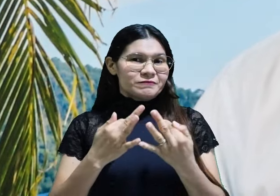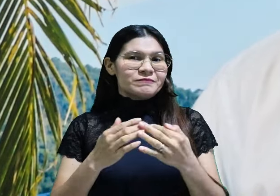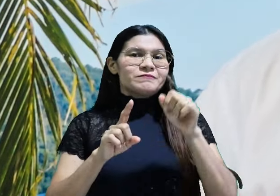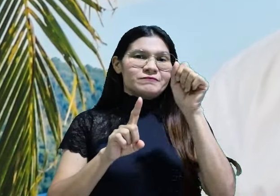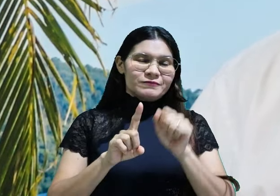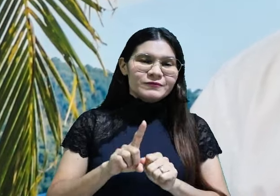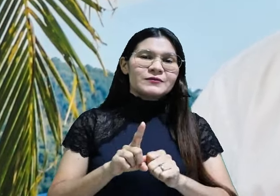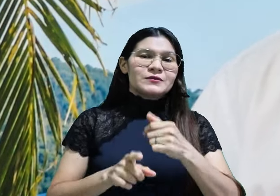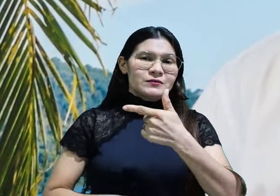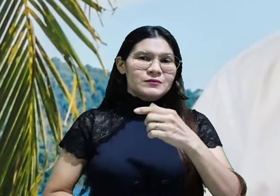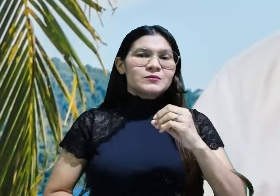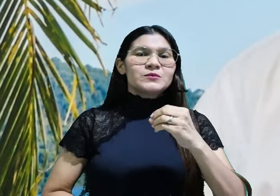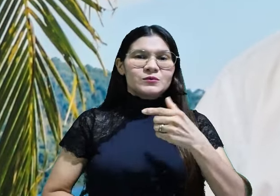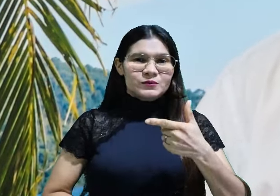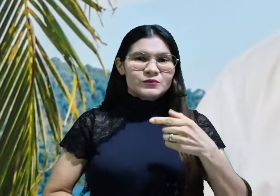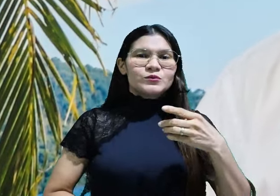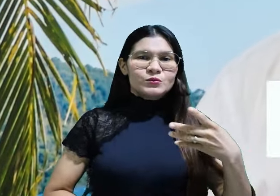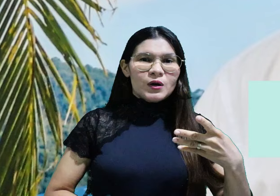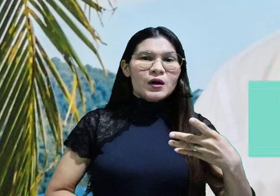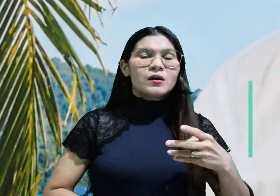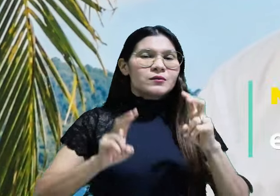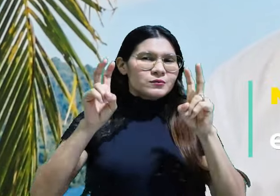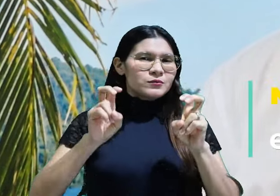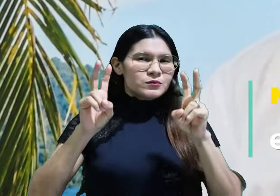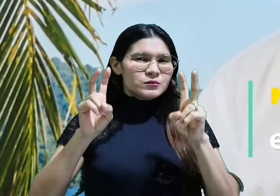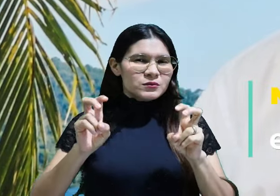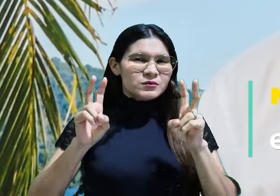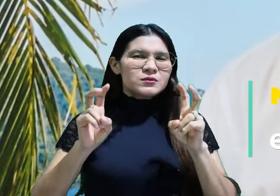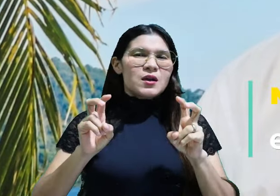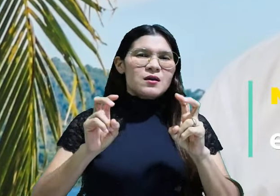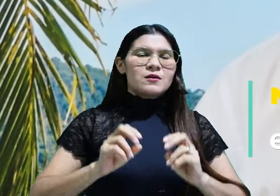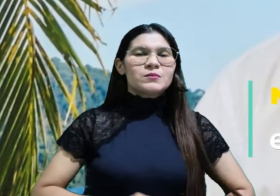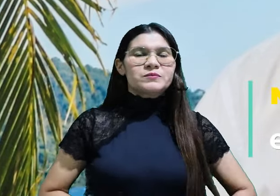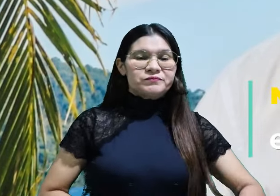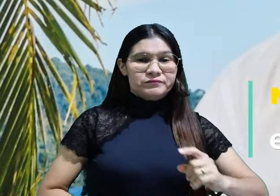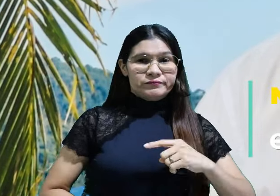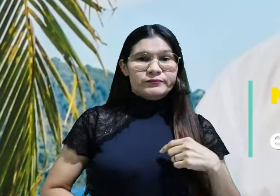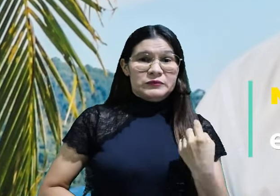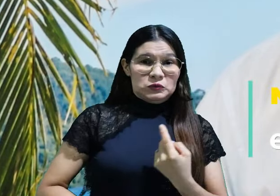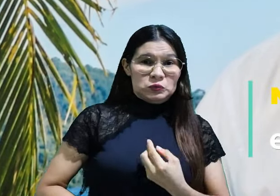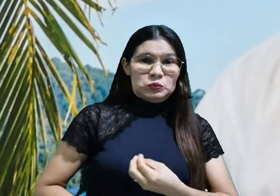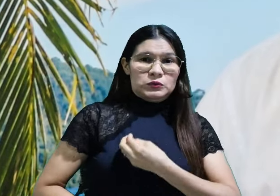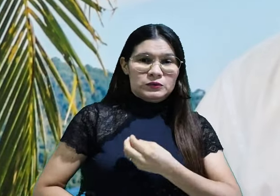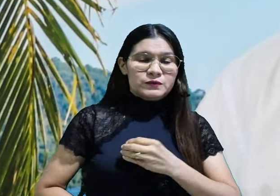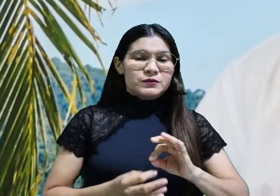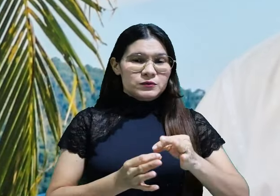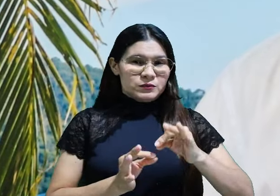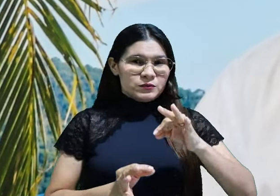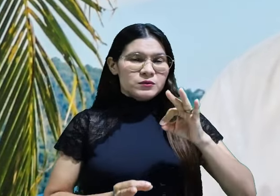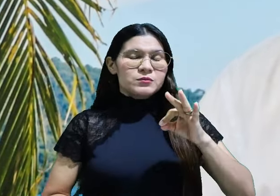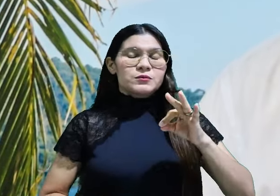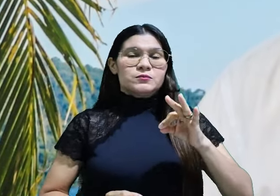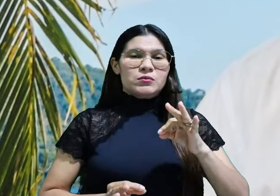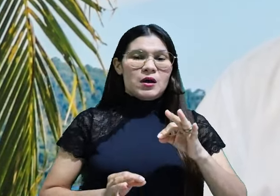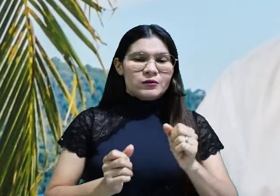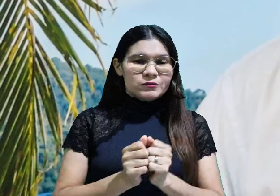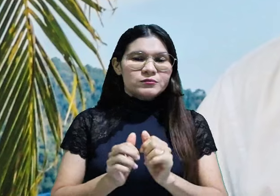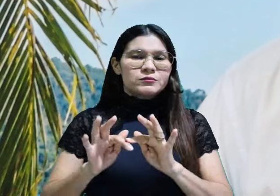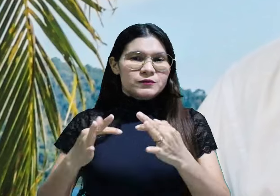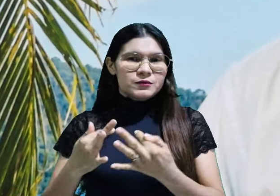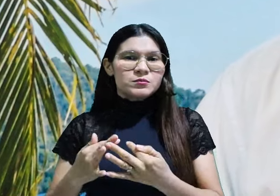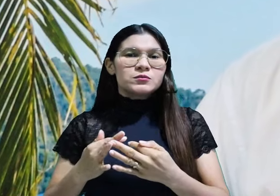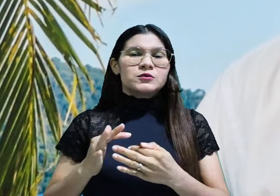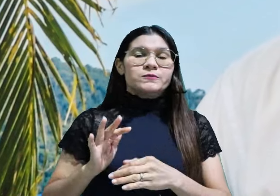e o tema de hoje é, não, a teatralidade espiritual na família. O texto está em